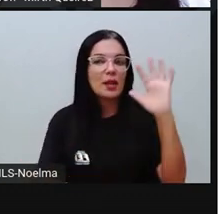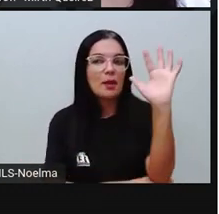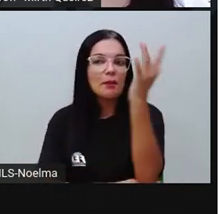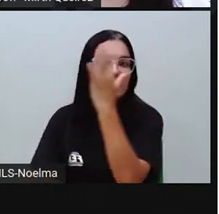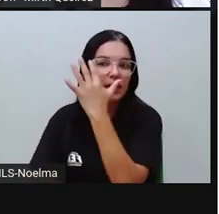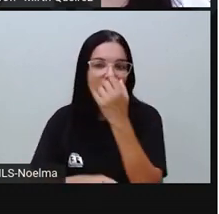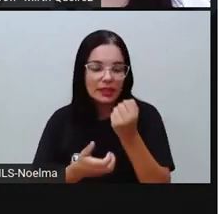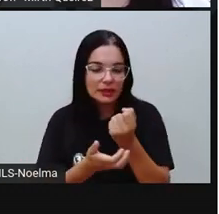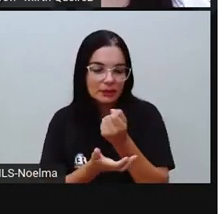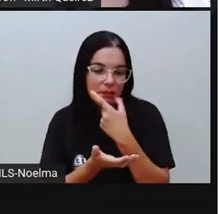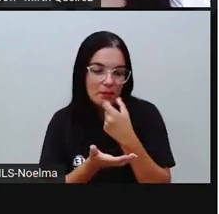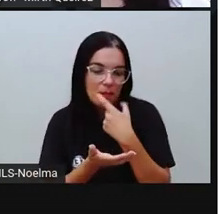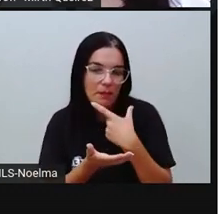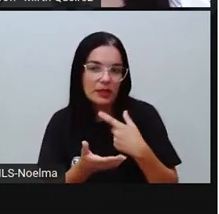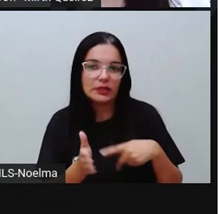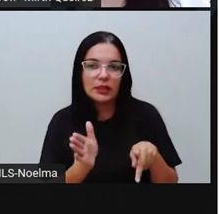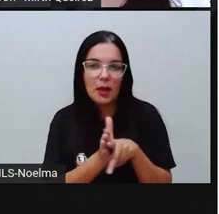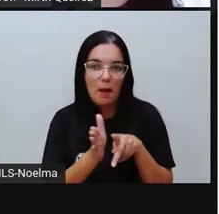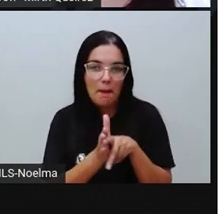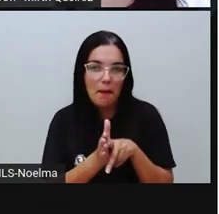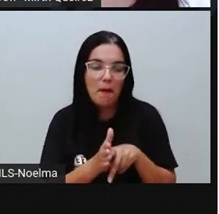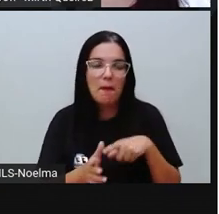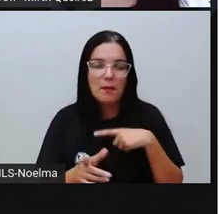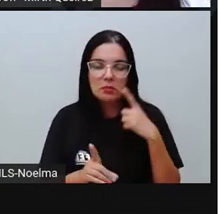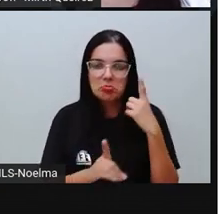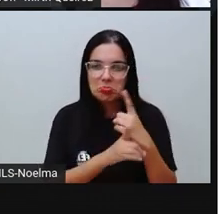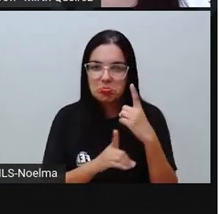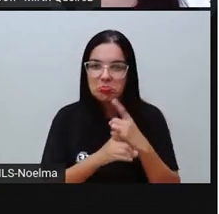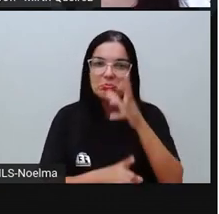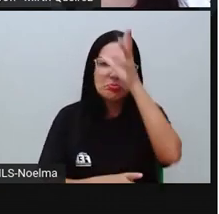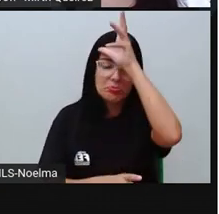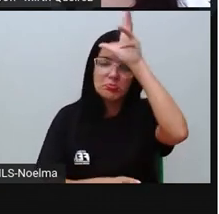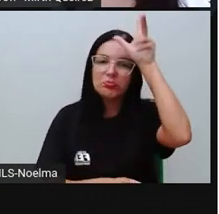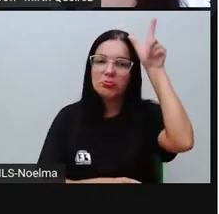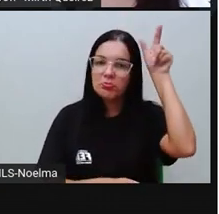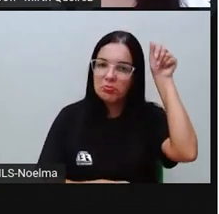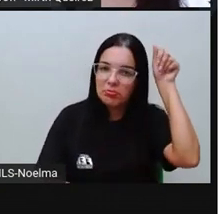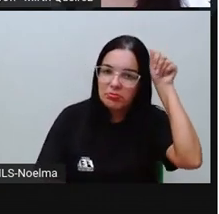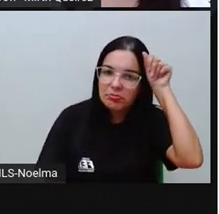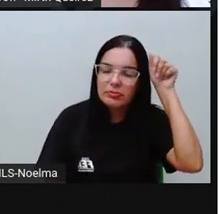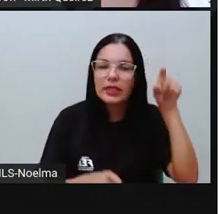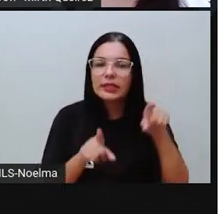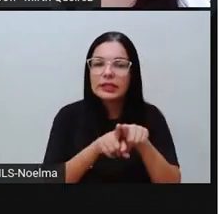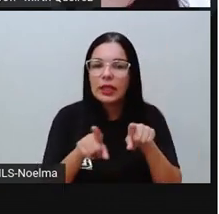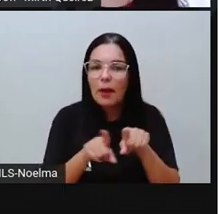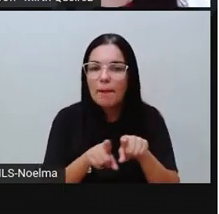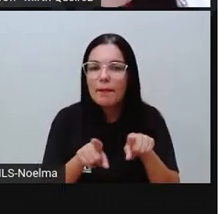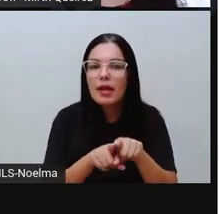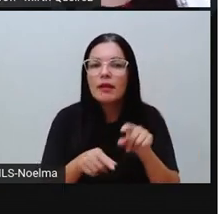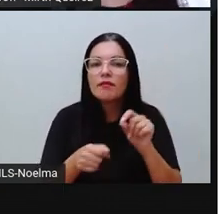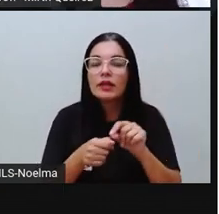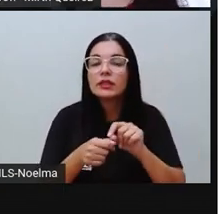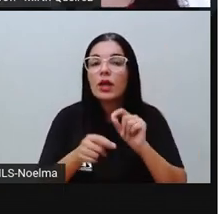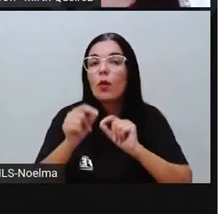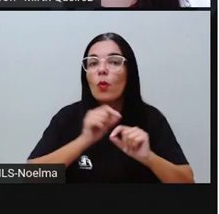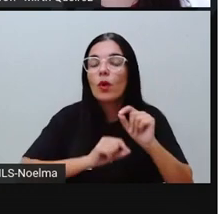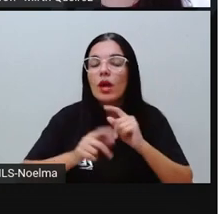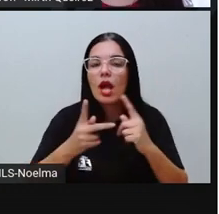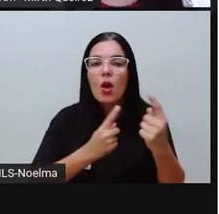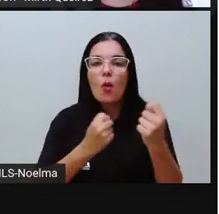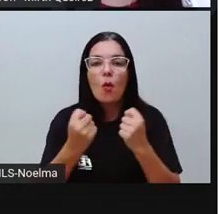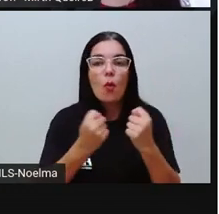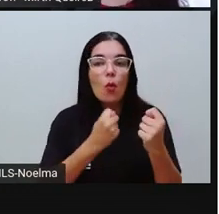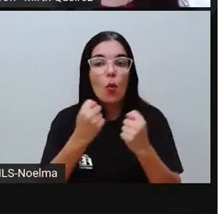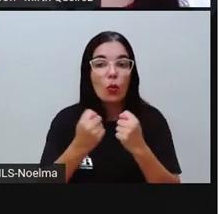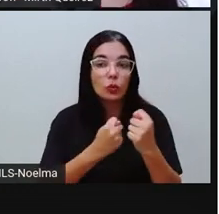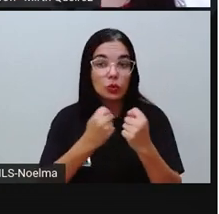que podem ser encontradas aí na floresta, né? Algumas plantas também são utilizadas na produção de cosméticos e... De cosméticos, perdão.